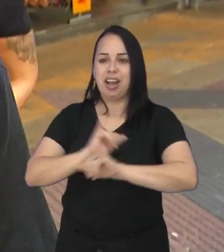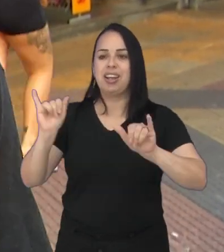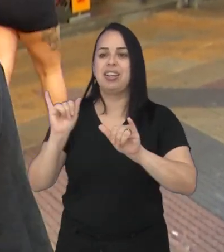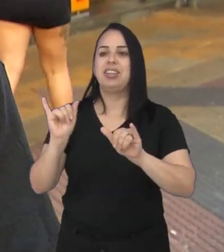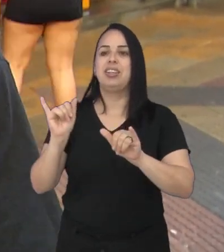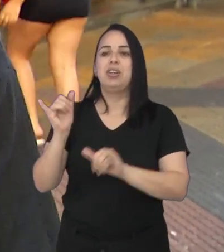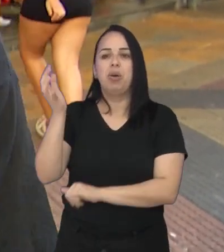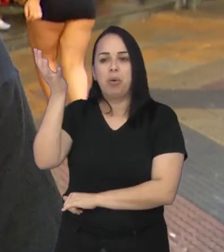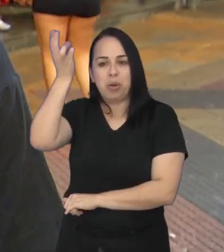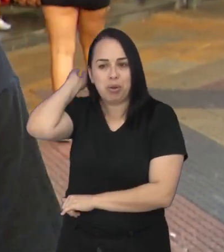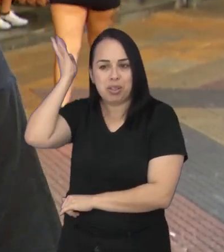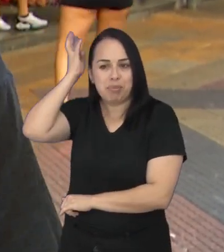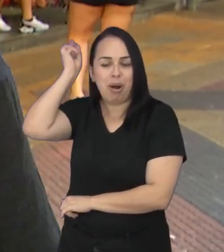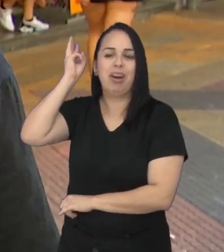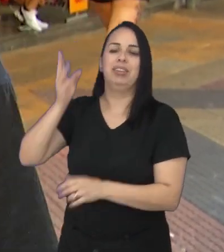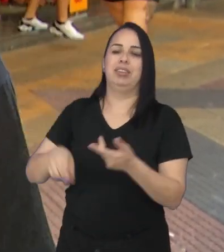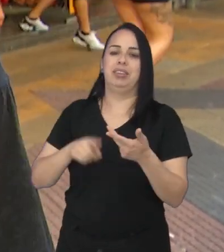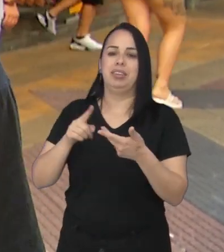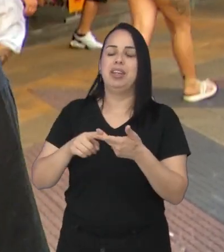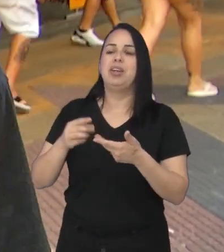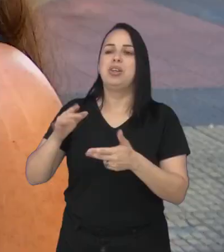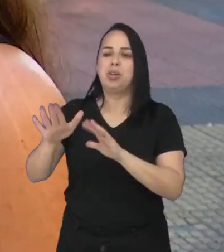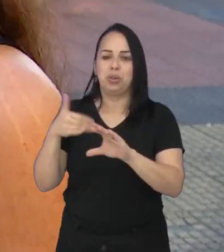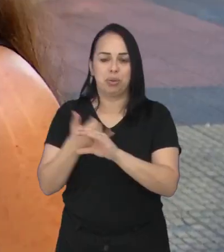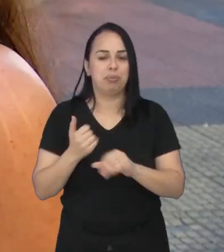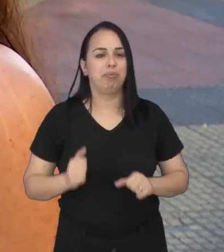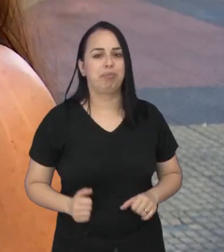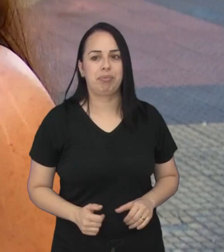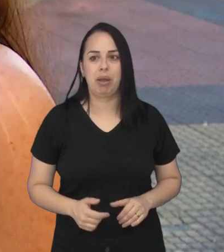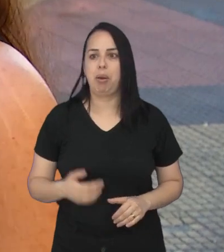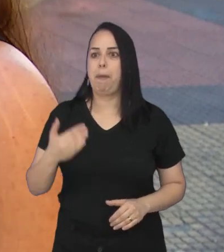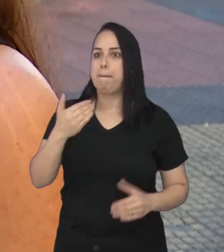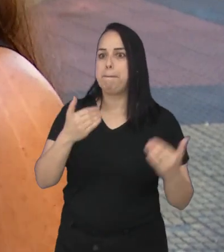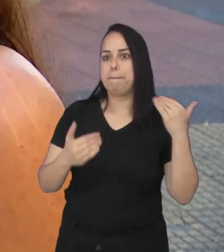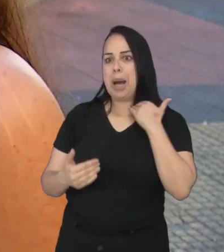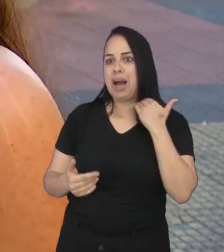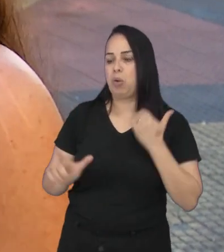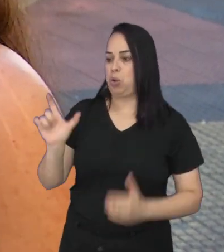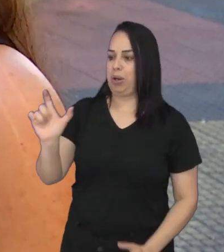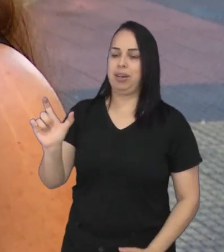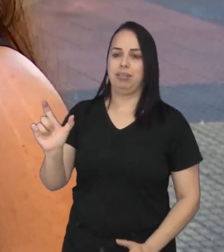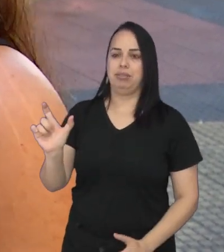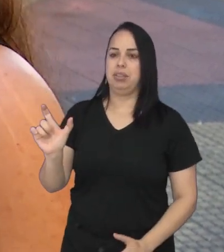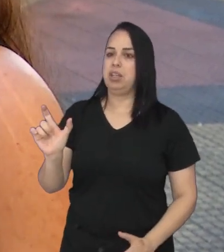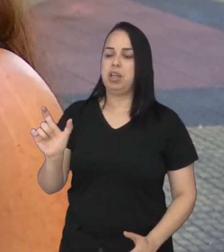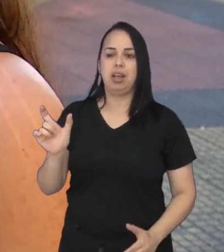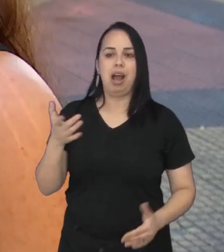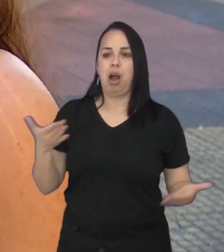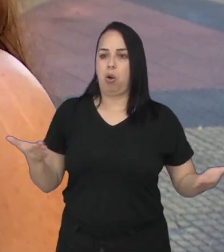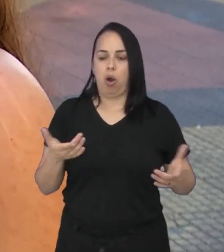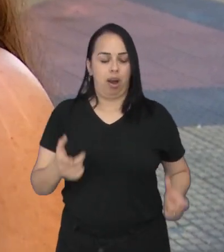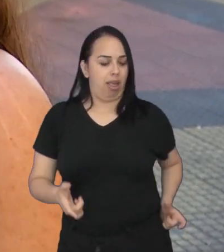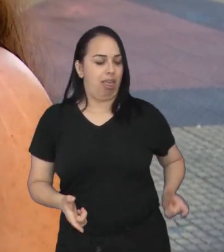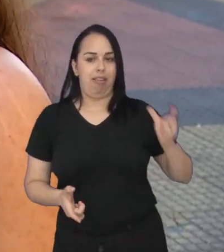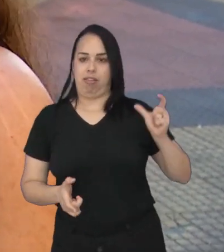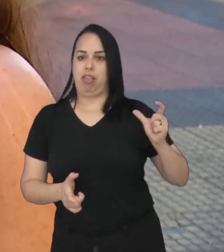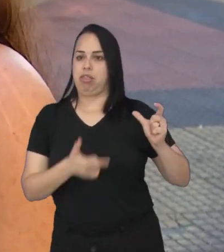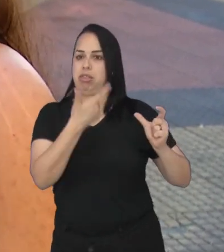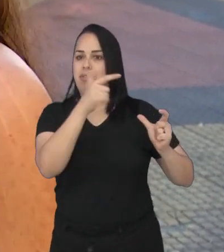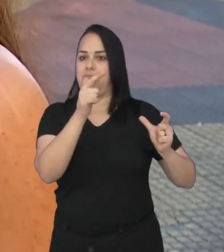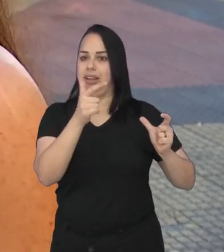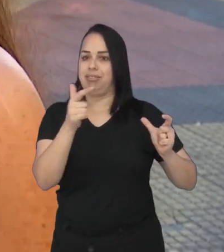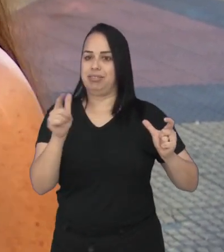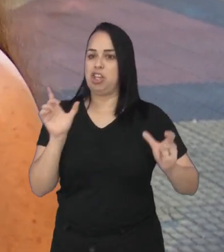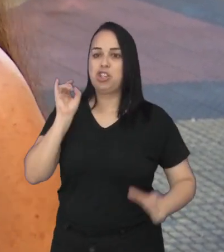Consigo divulgar o Spotify, o YouTube. Banco e cartão estão no meu celular. Eu não ando mais com cartão ou